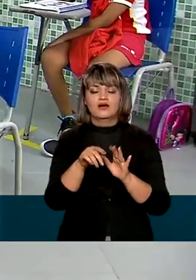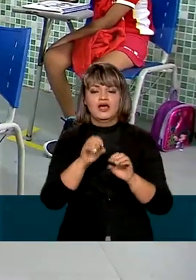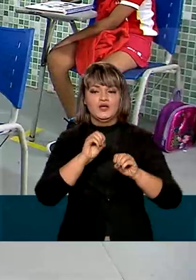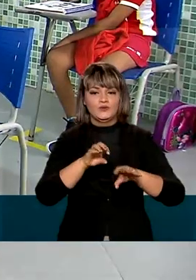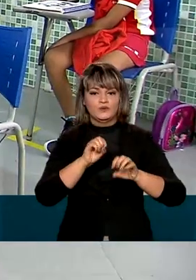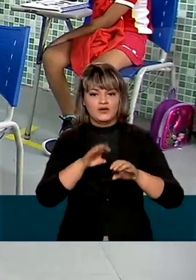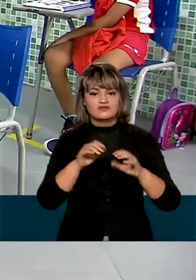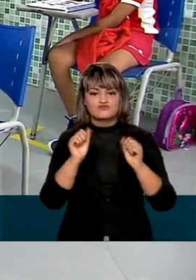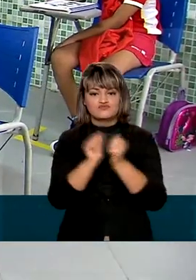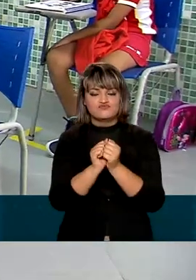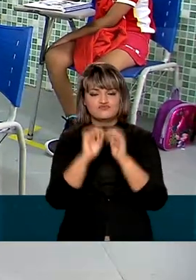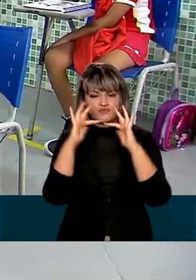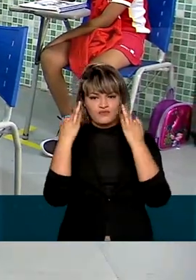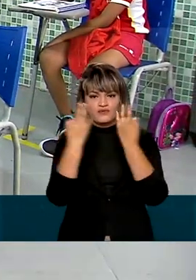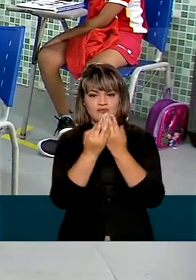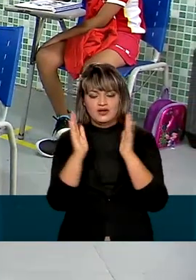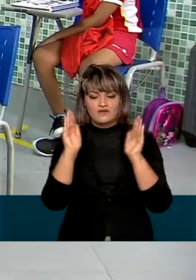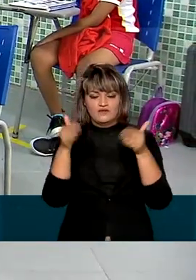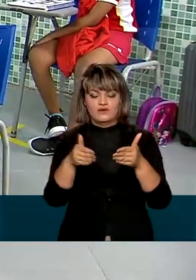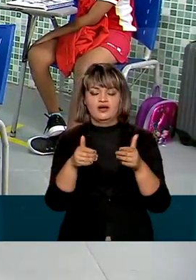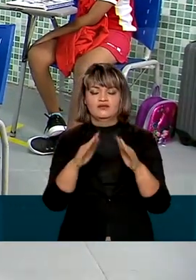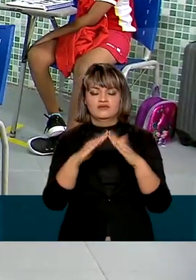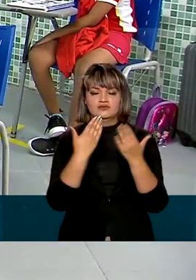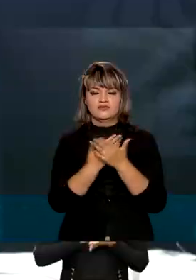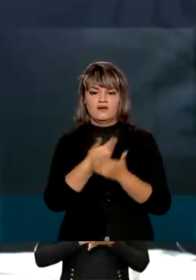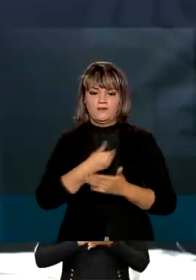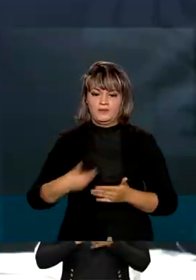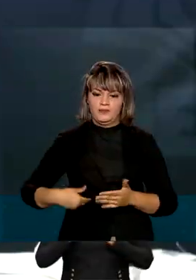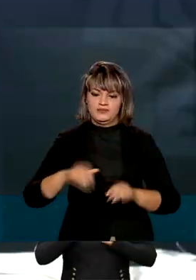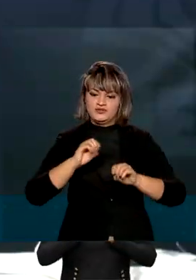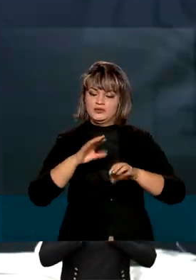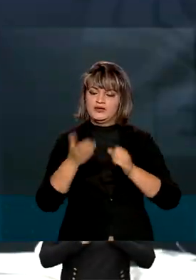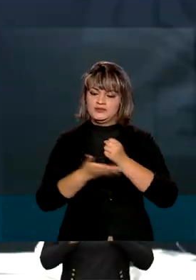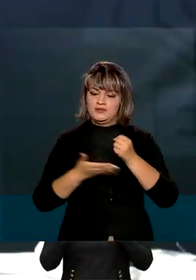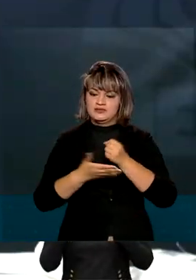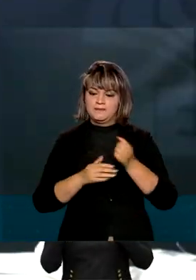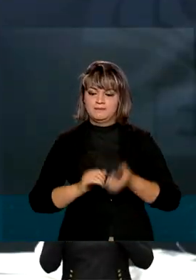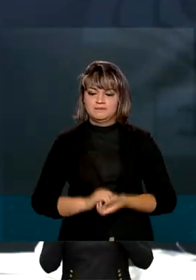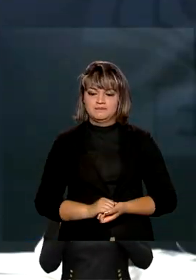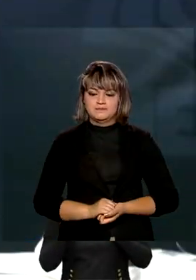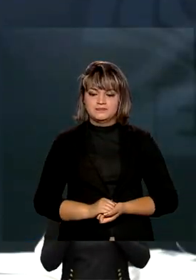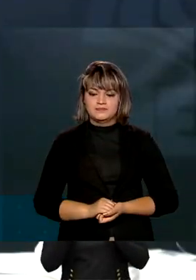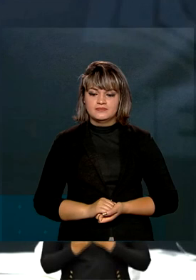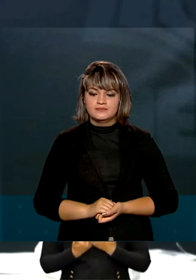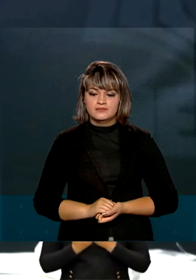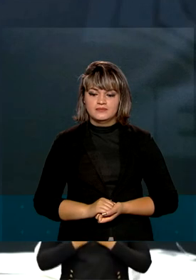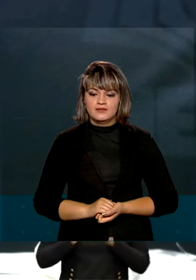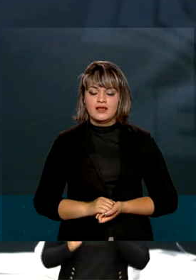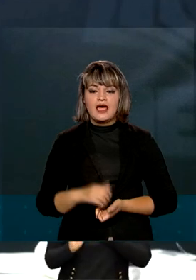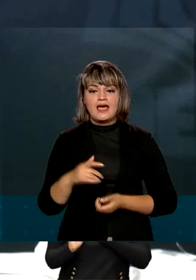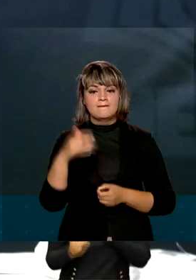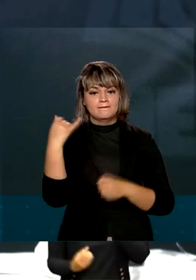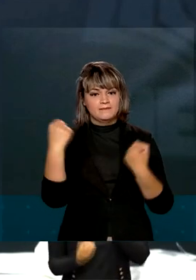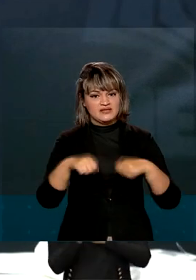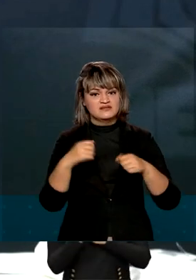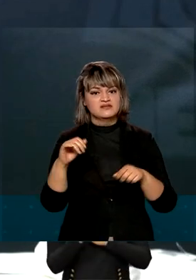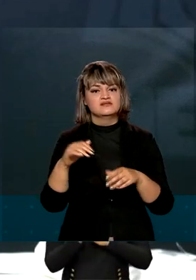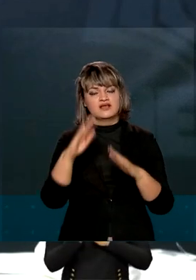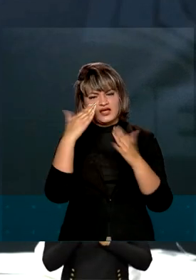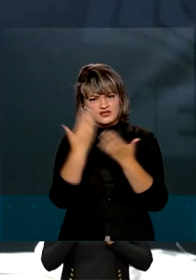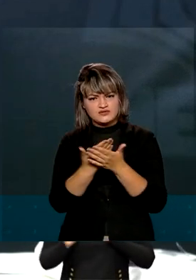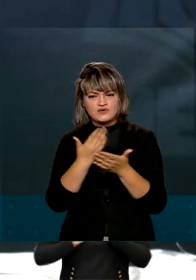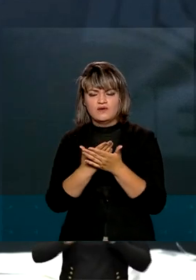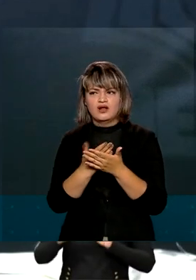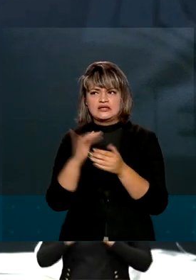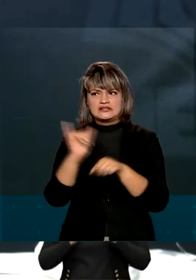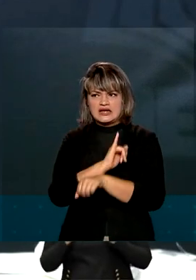focado em escolas públicas de educação básica de todo o país. É preciso que as escolas criem mecanismos para atrair a